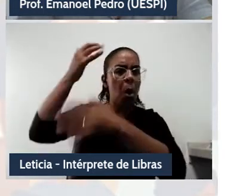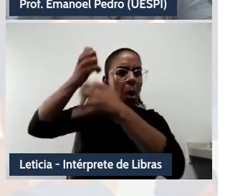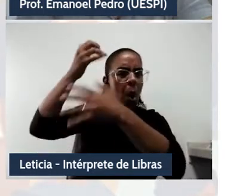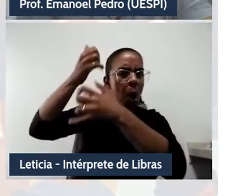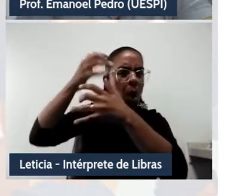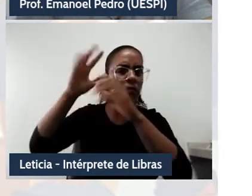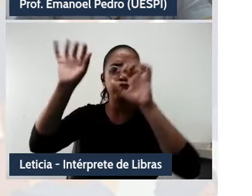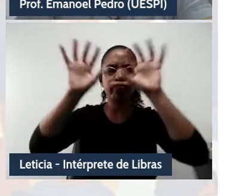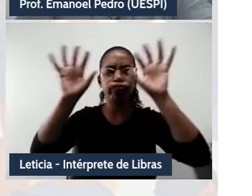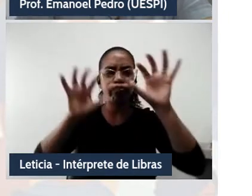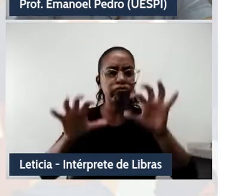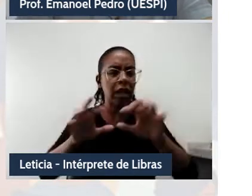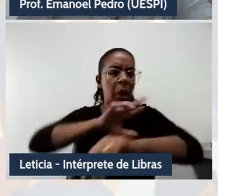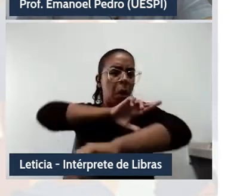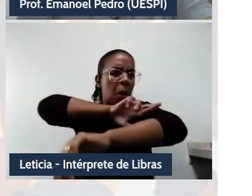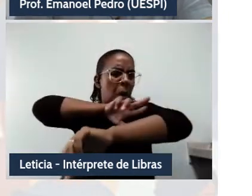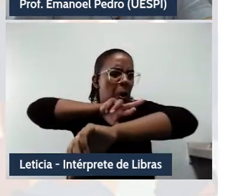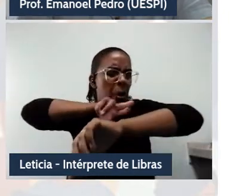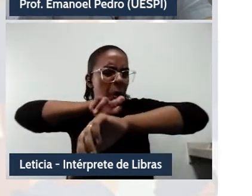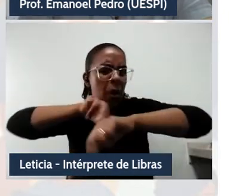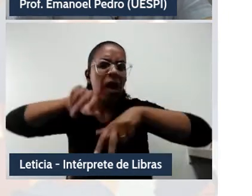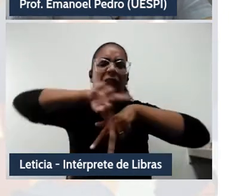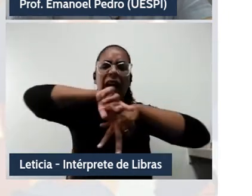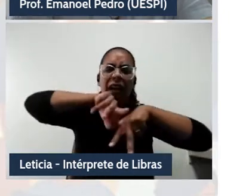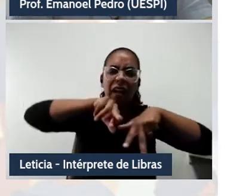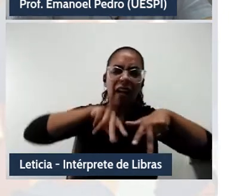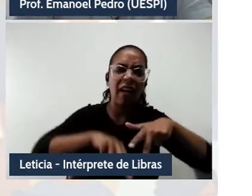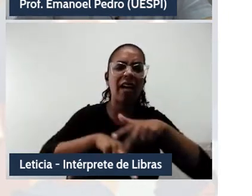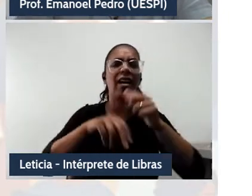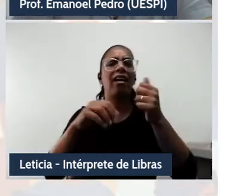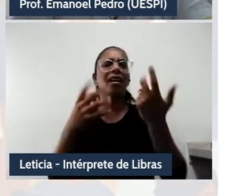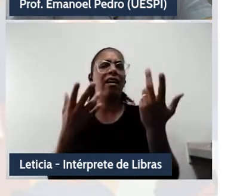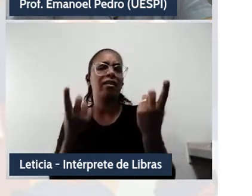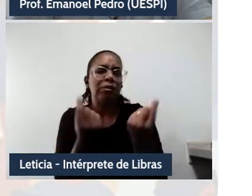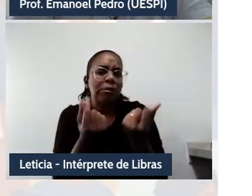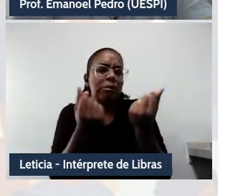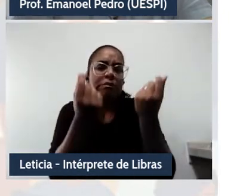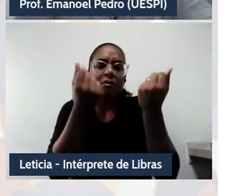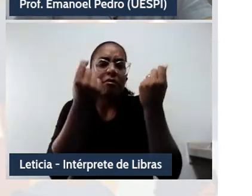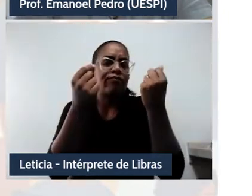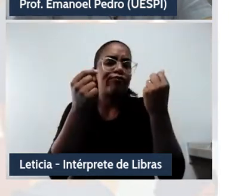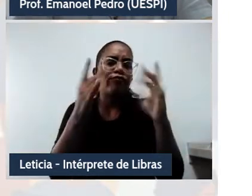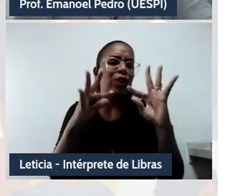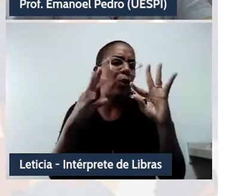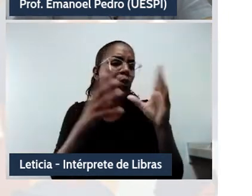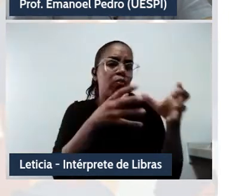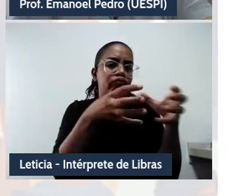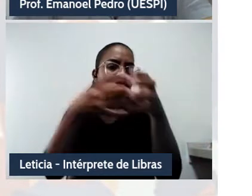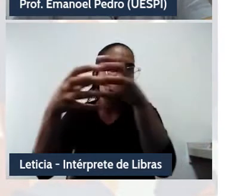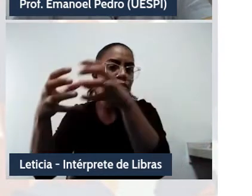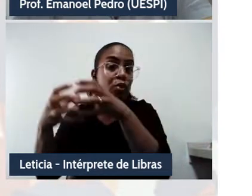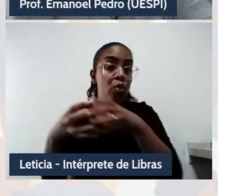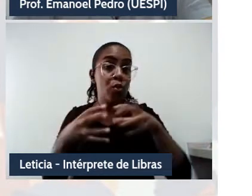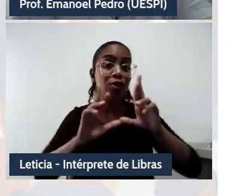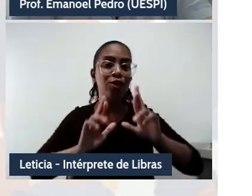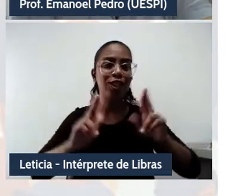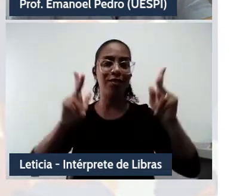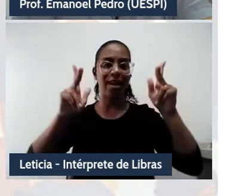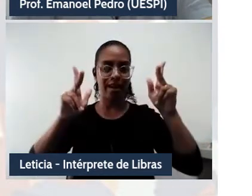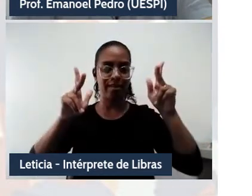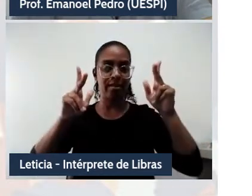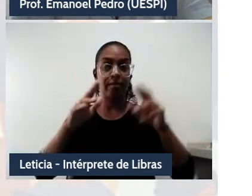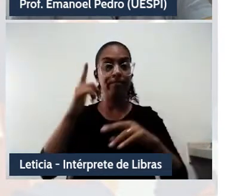classe, identidades de gêneros, gênero, status econômico e muito mais. Dessa maneira, o capital